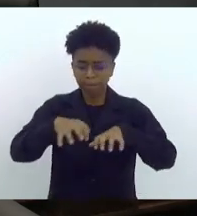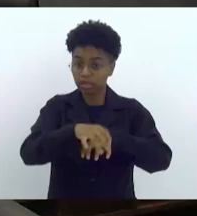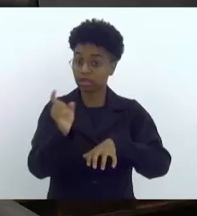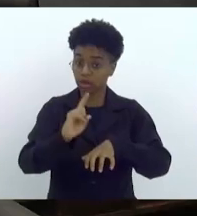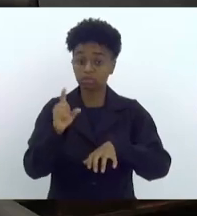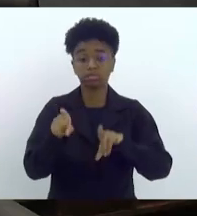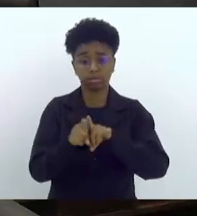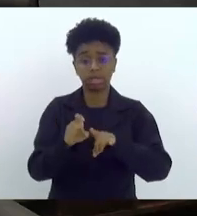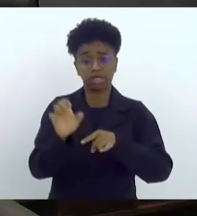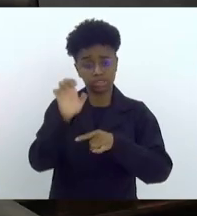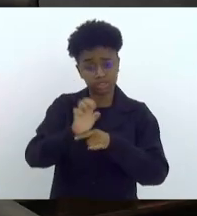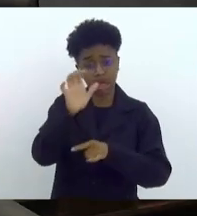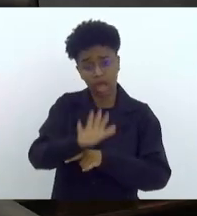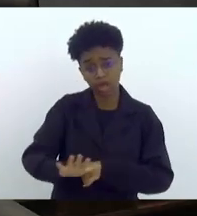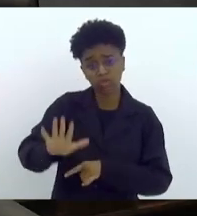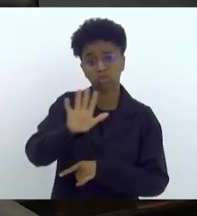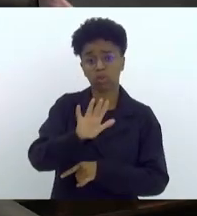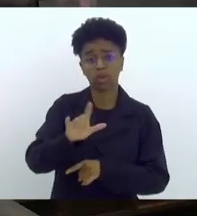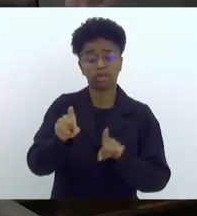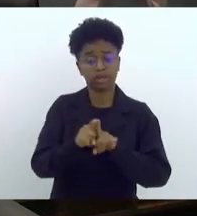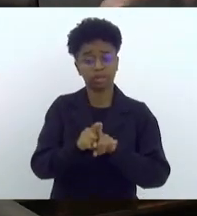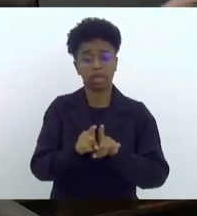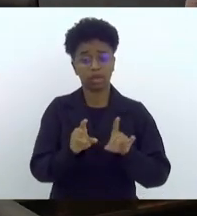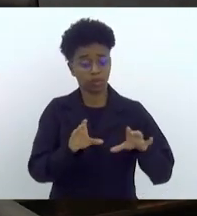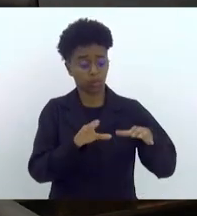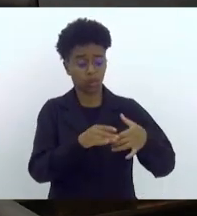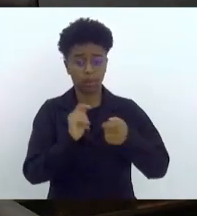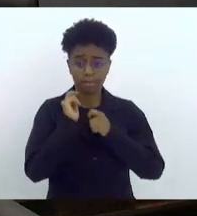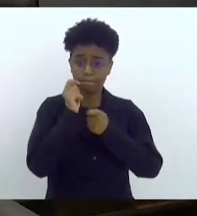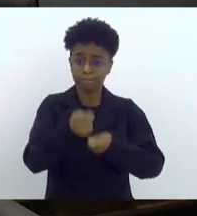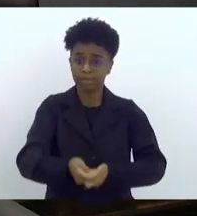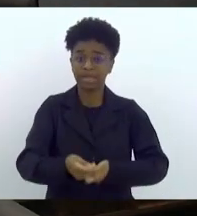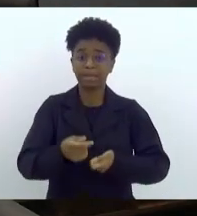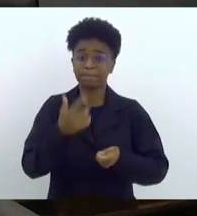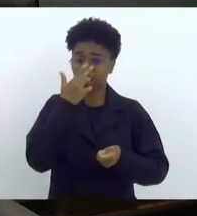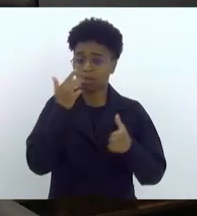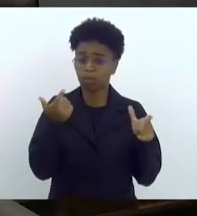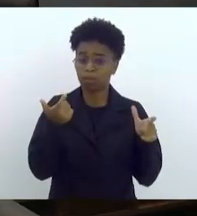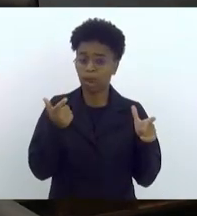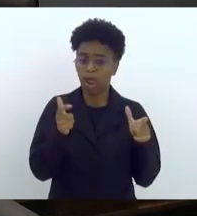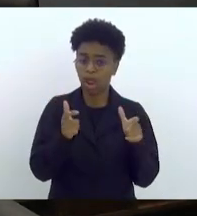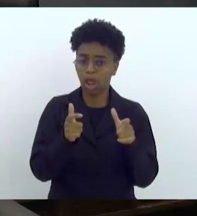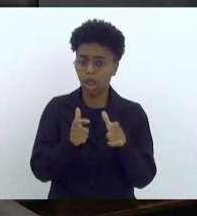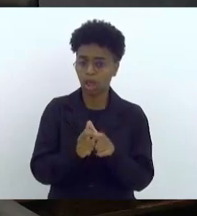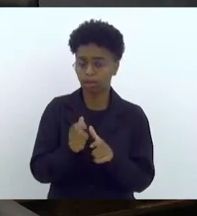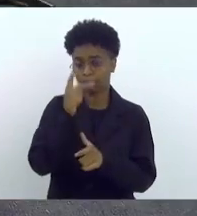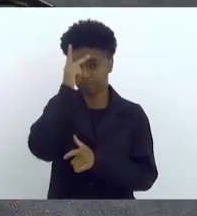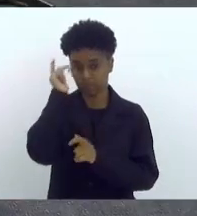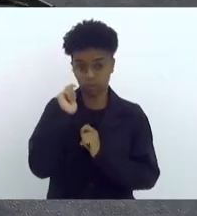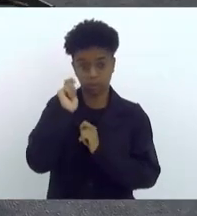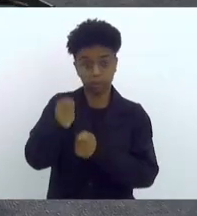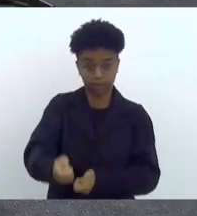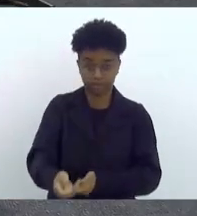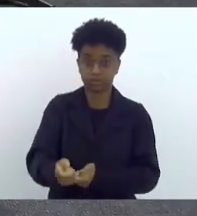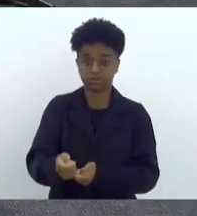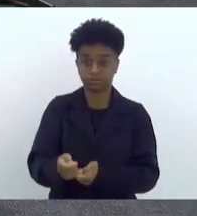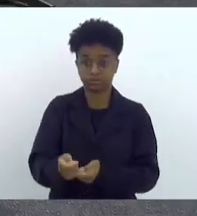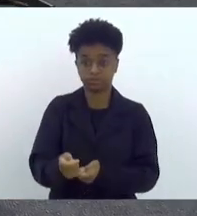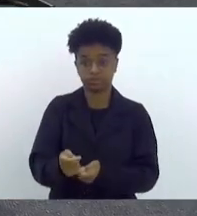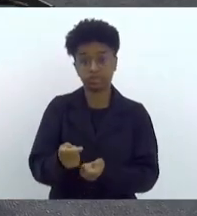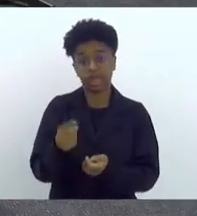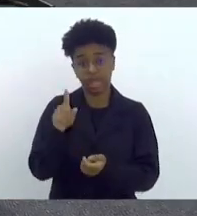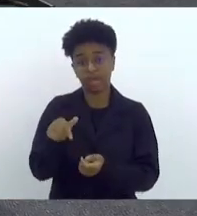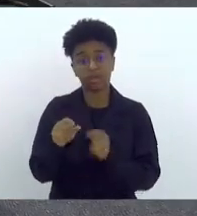Estado como um todo. A cidade pesqueira, a cadeia que passa, tem menos pescador, levando sustento. Que é chamada